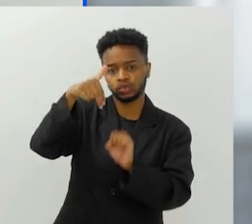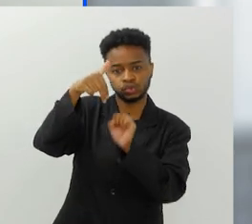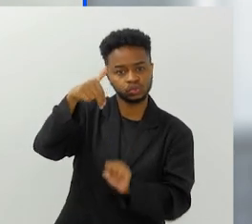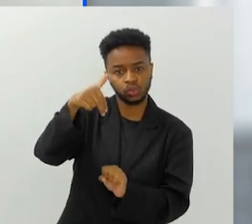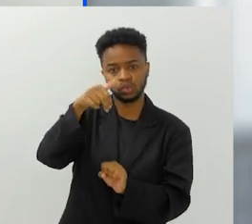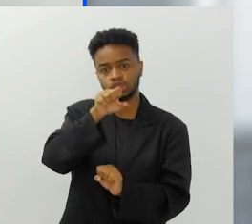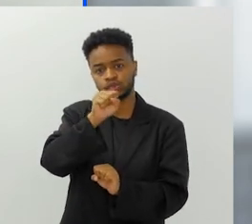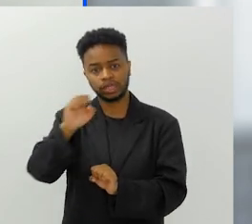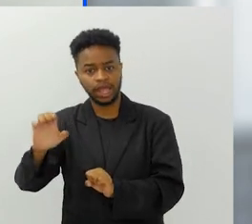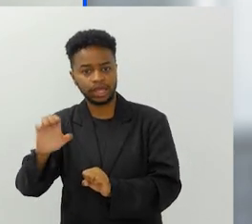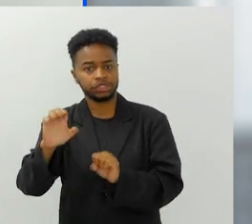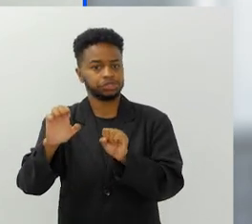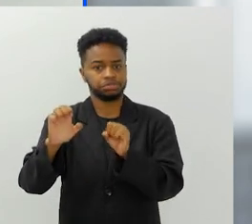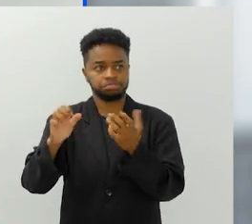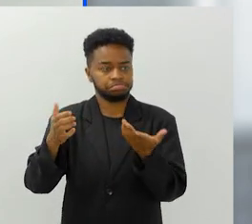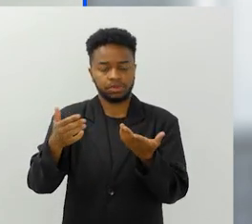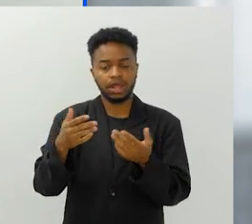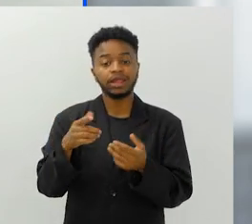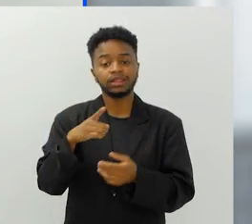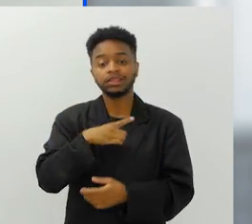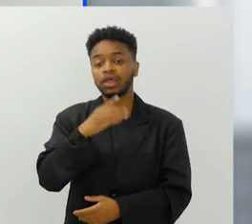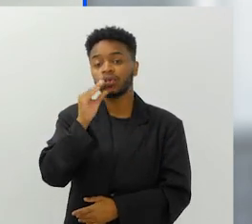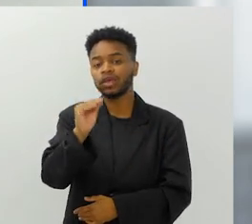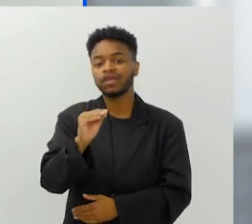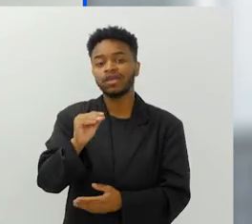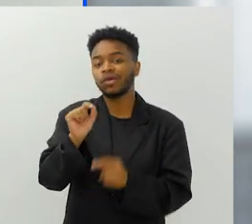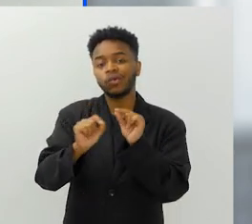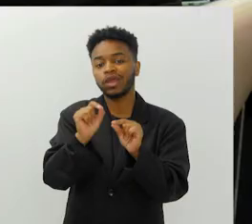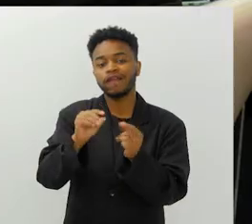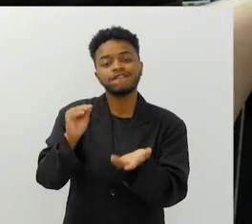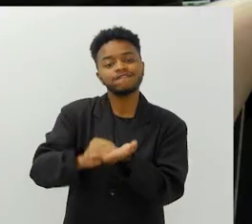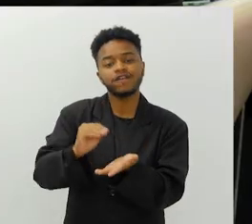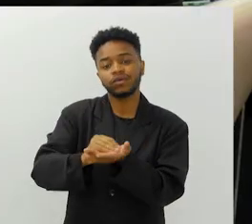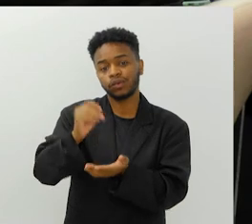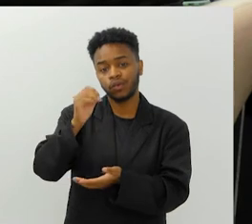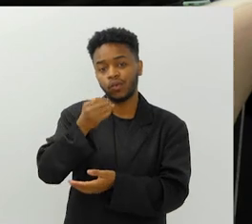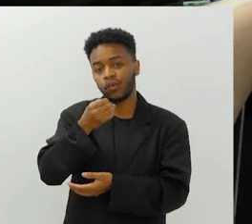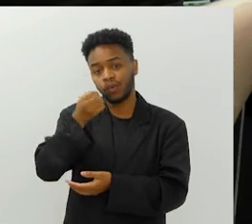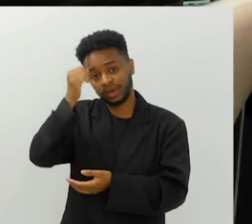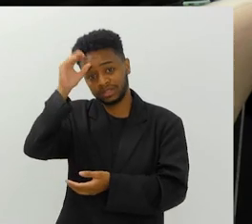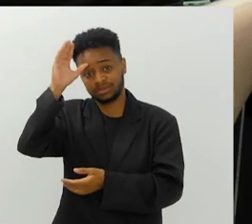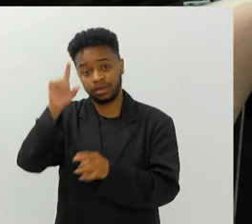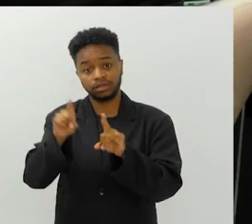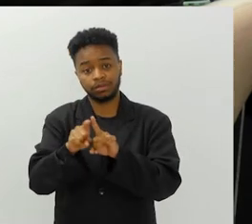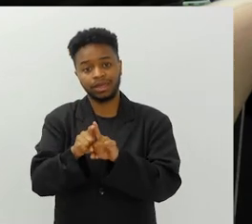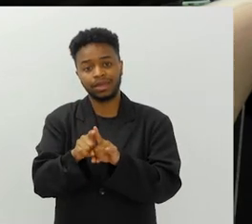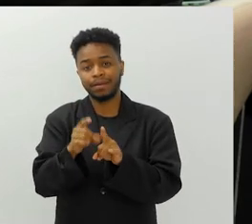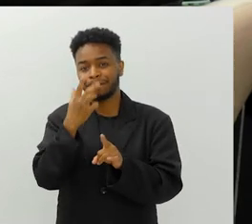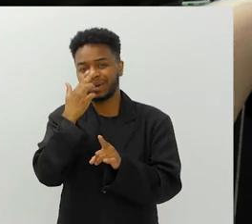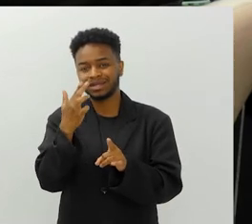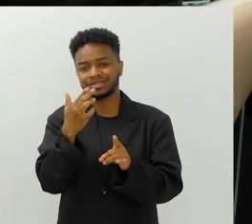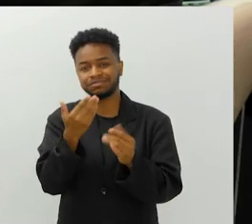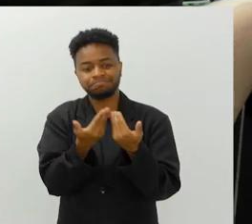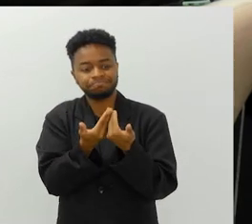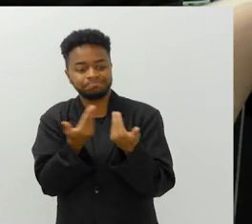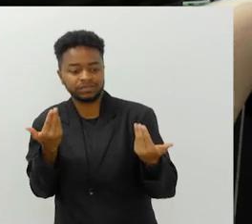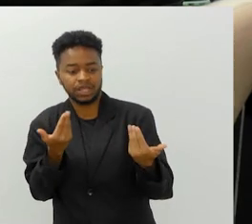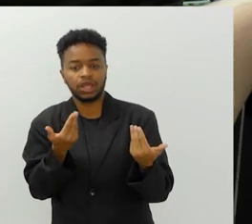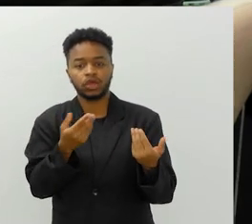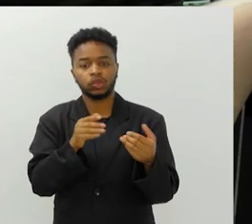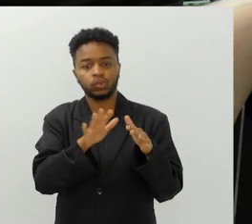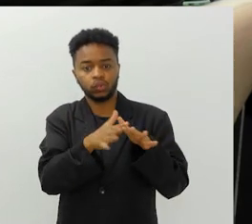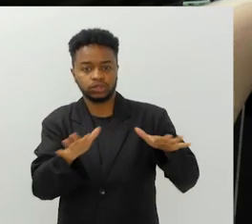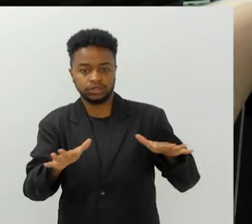sudeste, existe um descaso, existe um desconhecimento e existe uma desconexão com o oceano e é isso que a gente acha que é